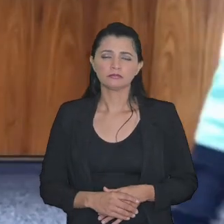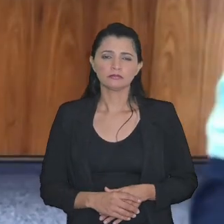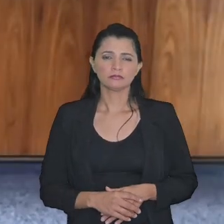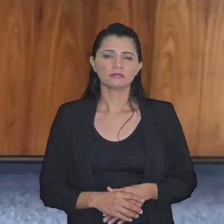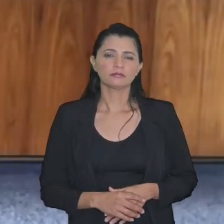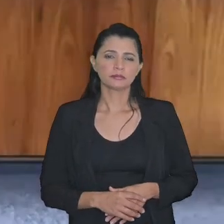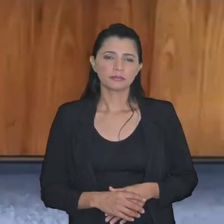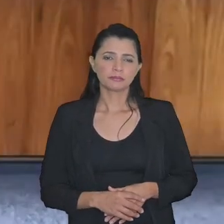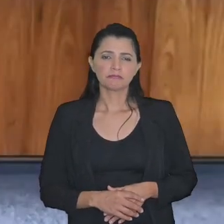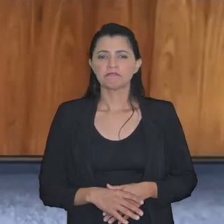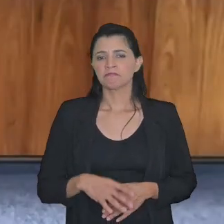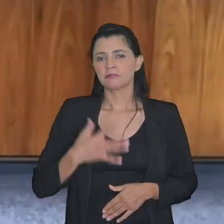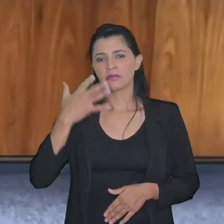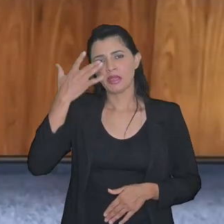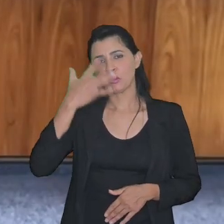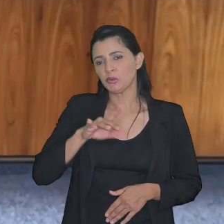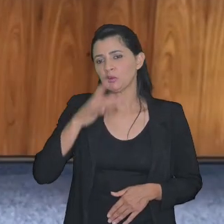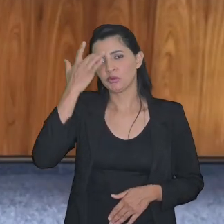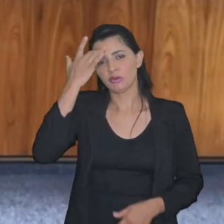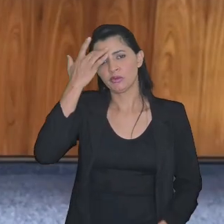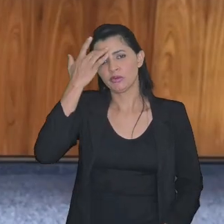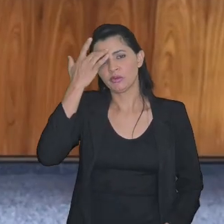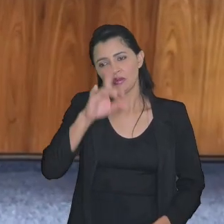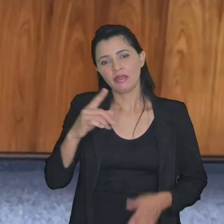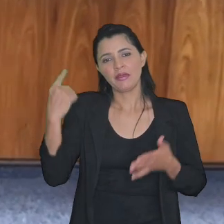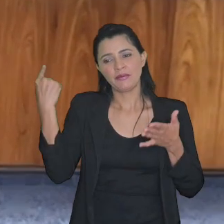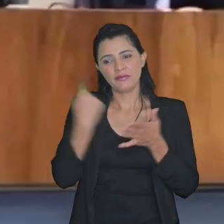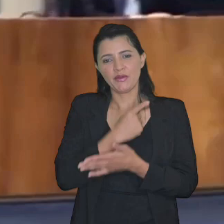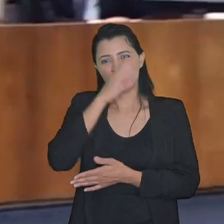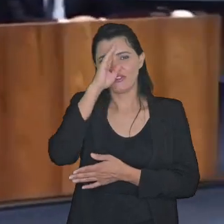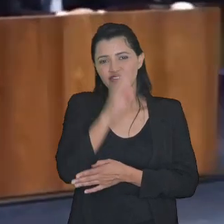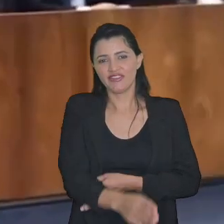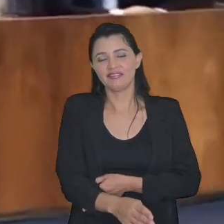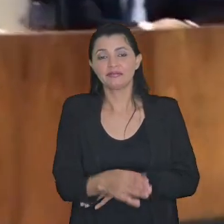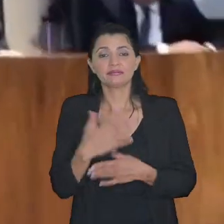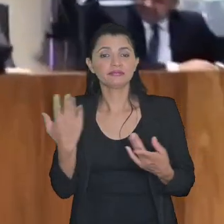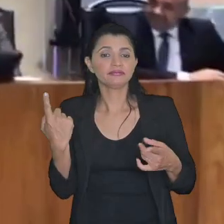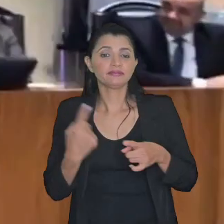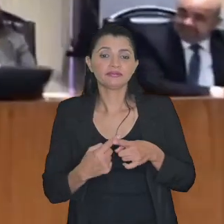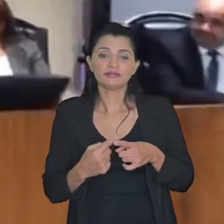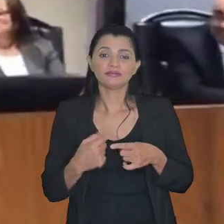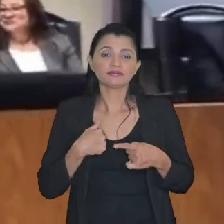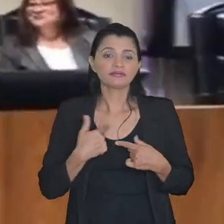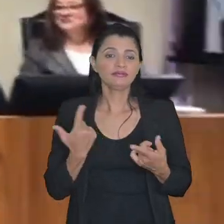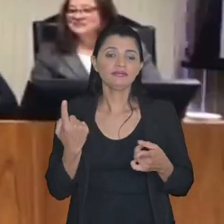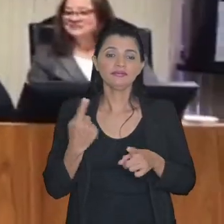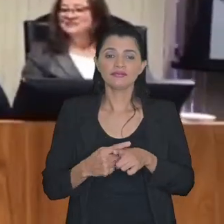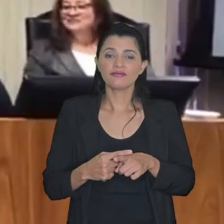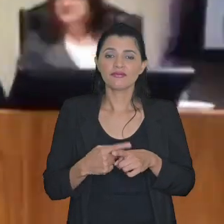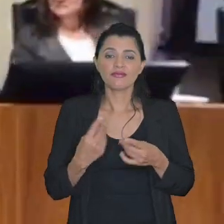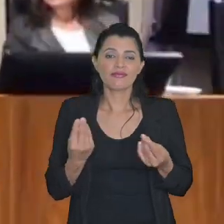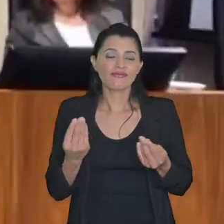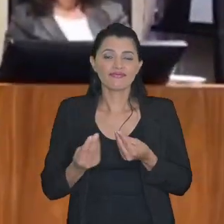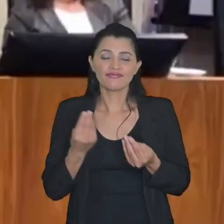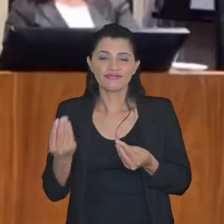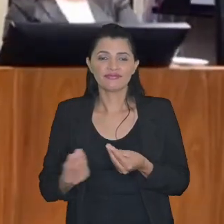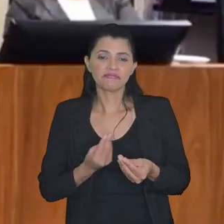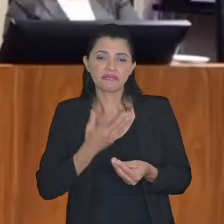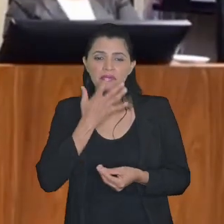não tenho conhecimento eu entrei aqui perguntinha vem em cima da hora acho